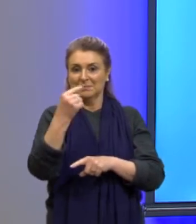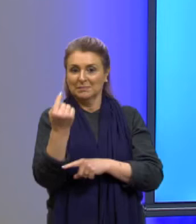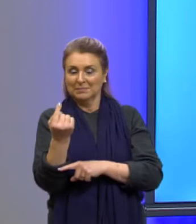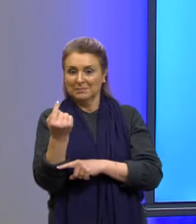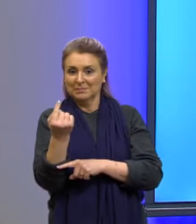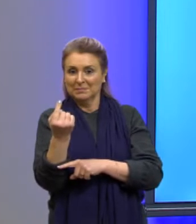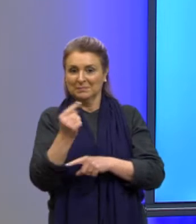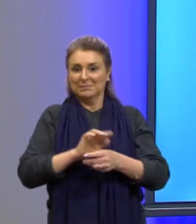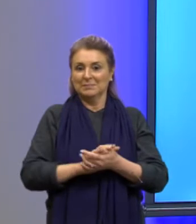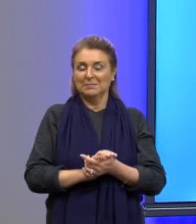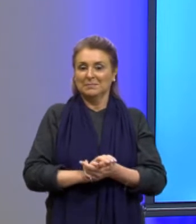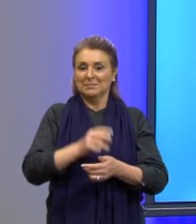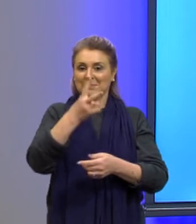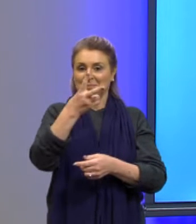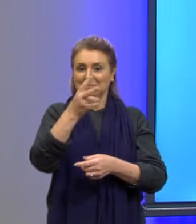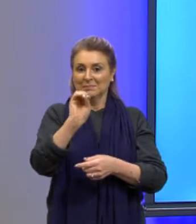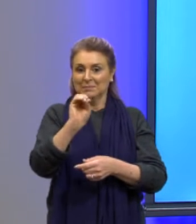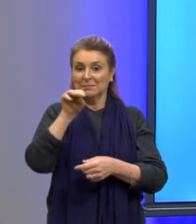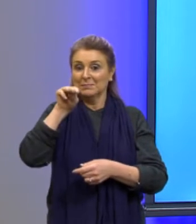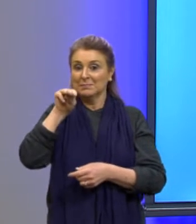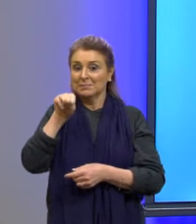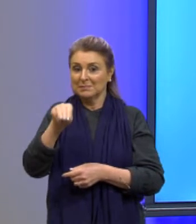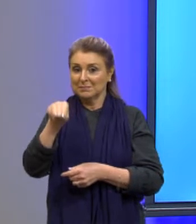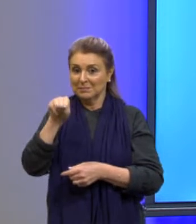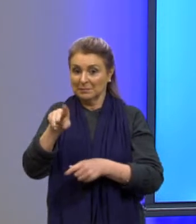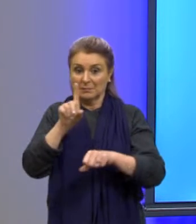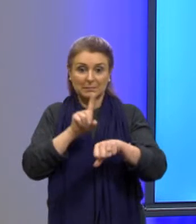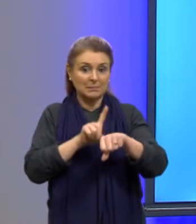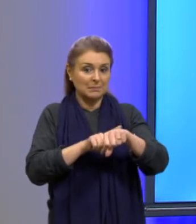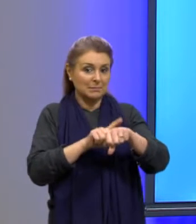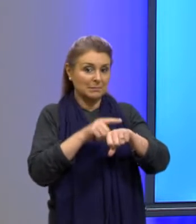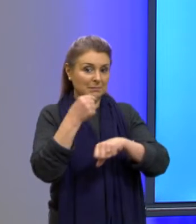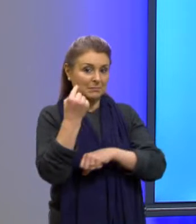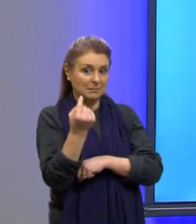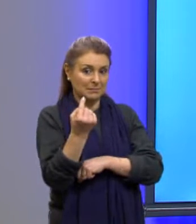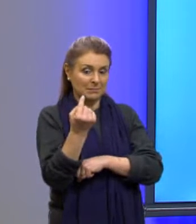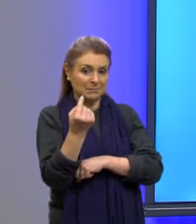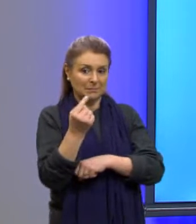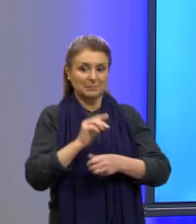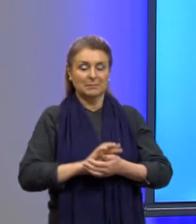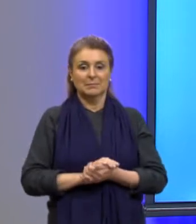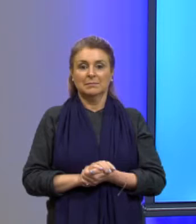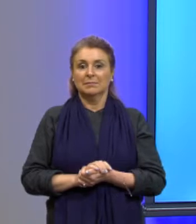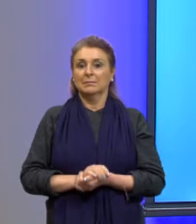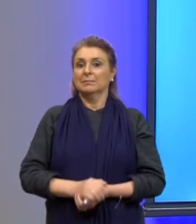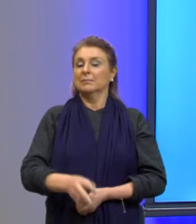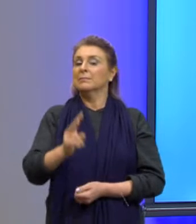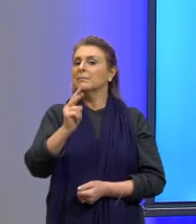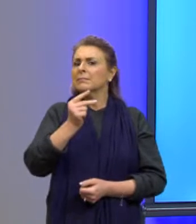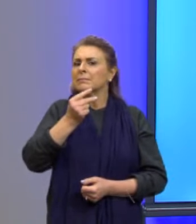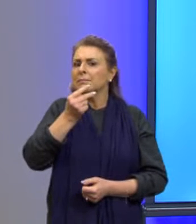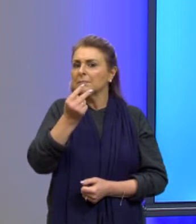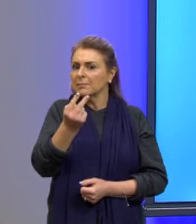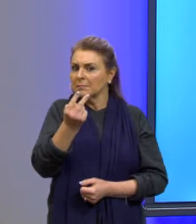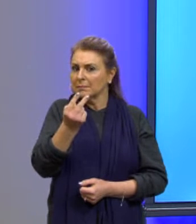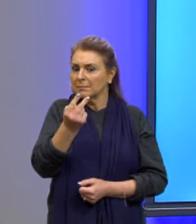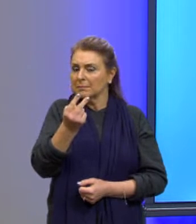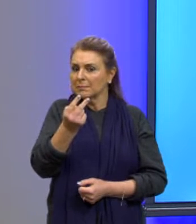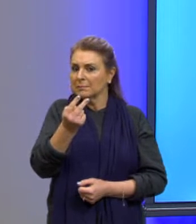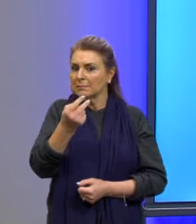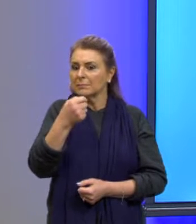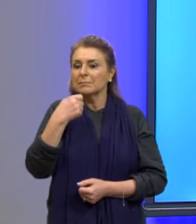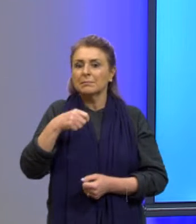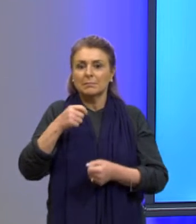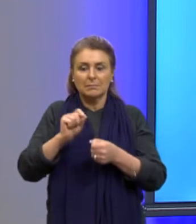então eu tenho aqui 20 minutos nesse primeiro momento. E no segundo momento é fazer essa situação